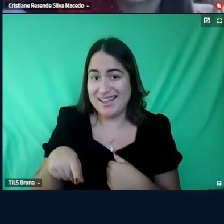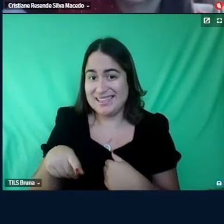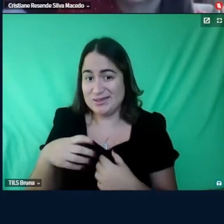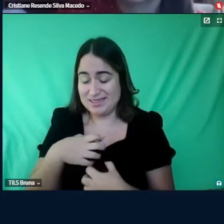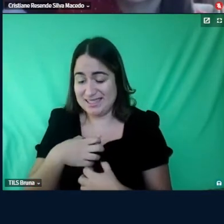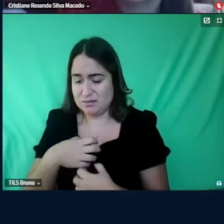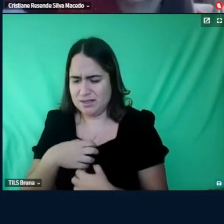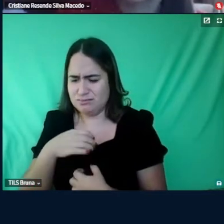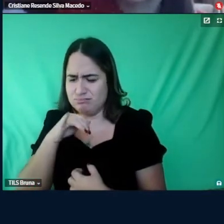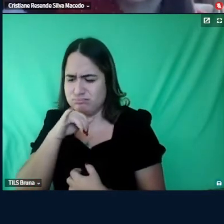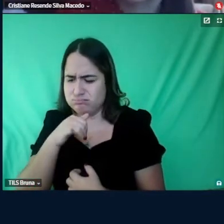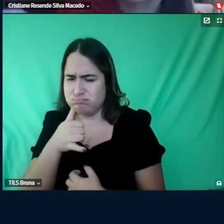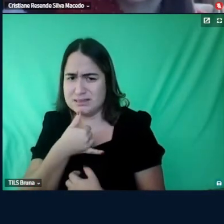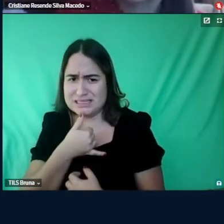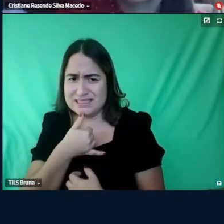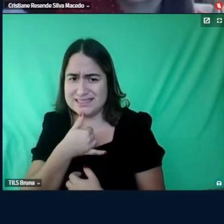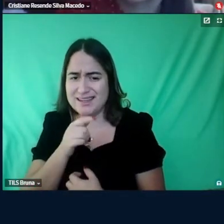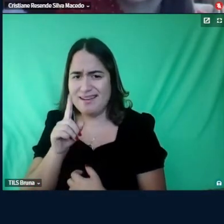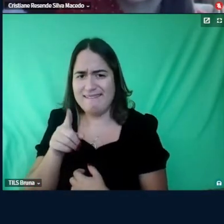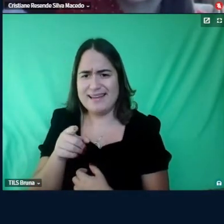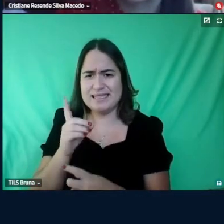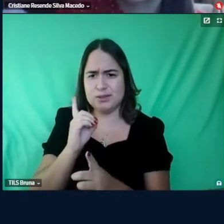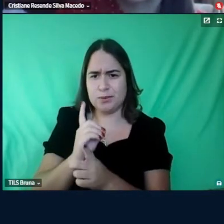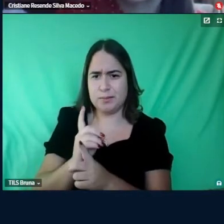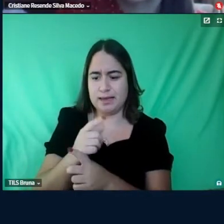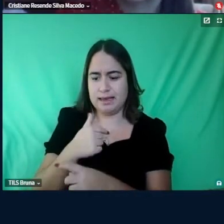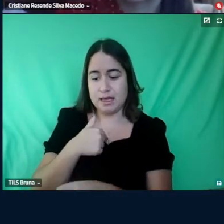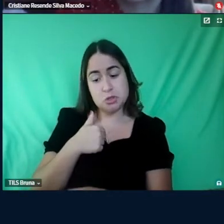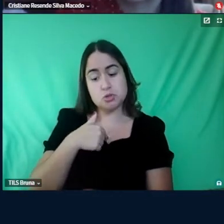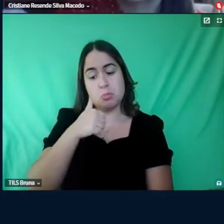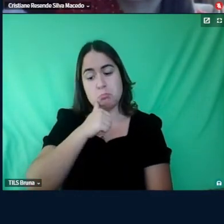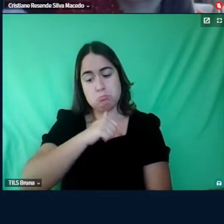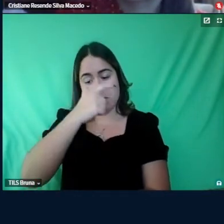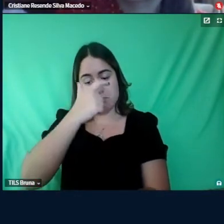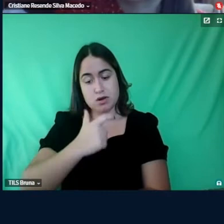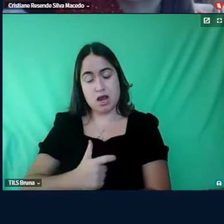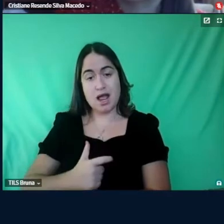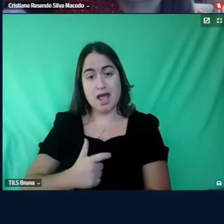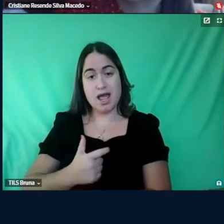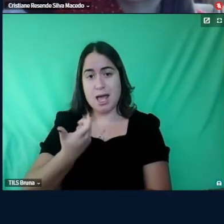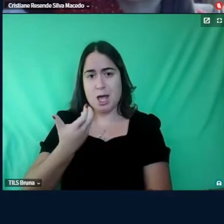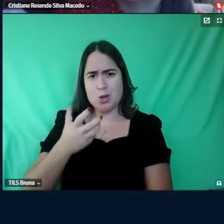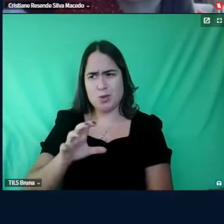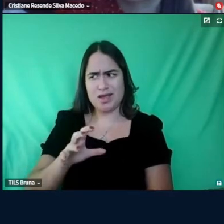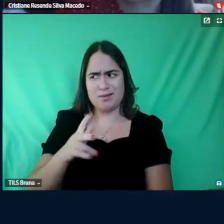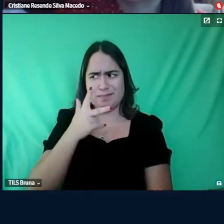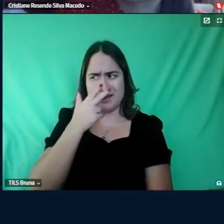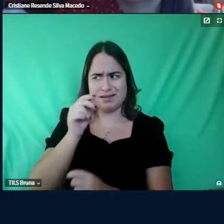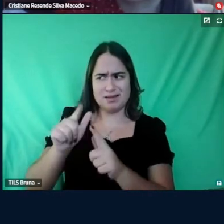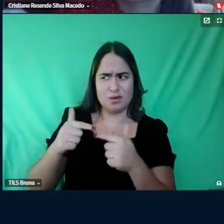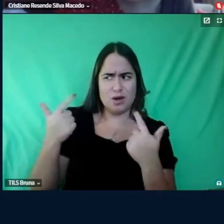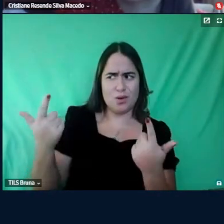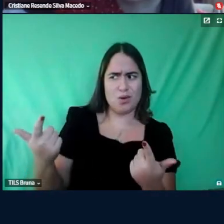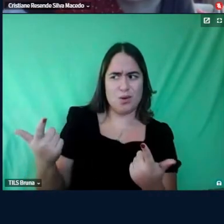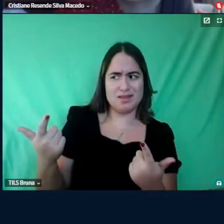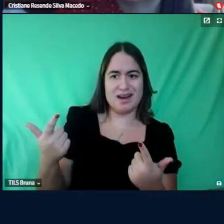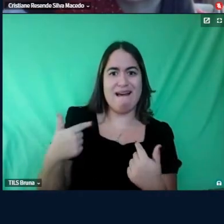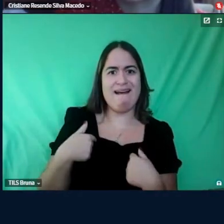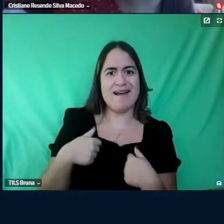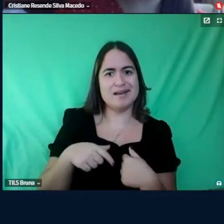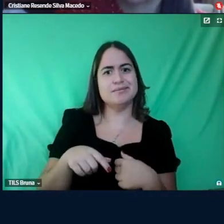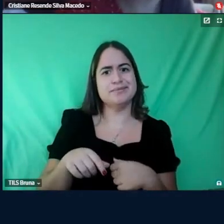era do descobrimento de eu sou uma mulher eu não quero me parecer com a outra porque o estereótipo da beleza